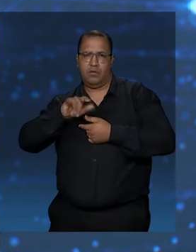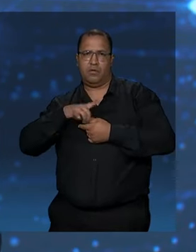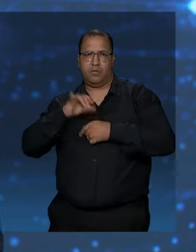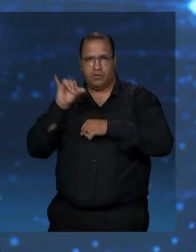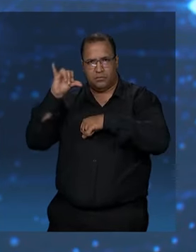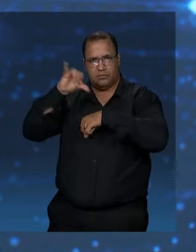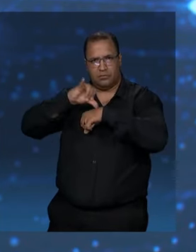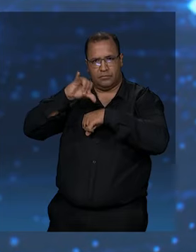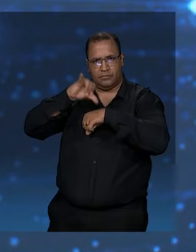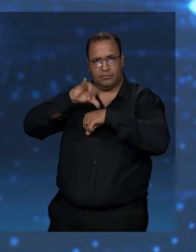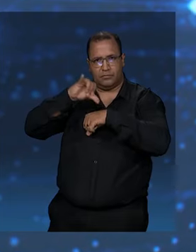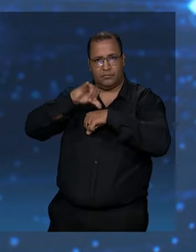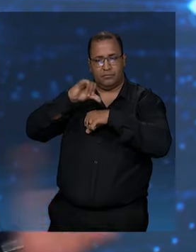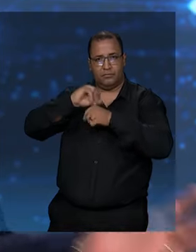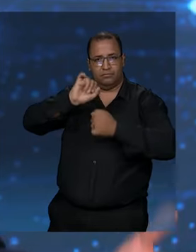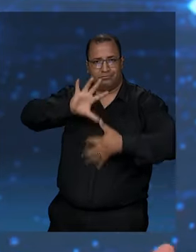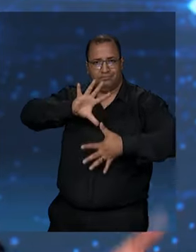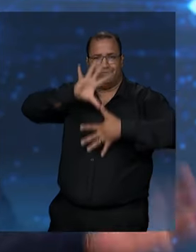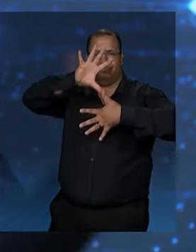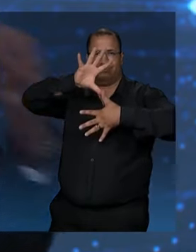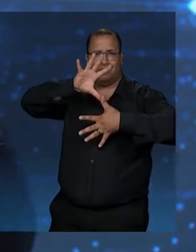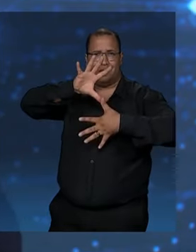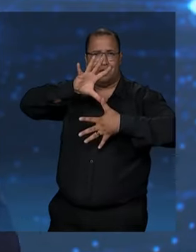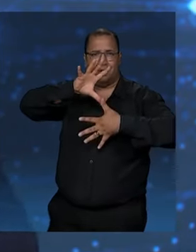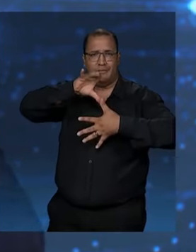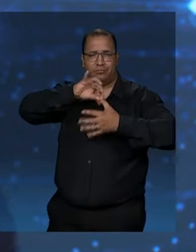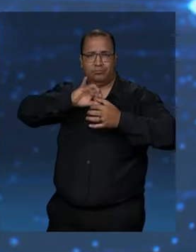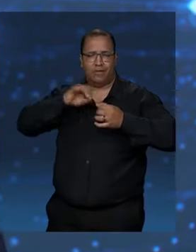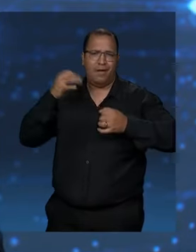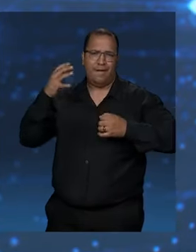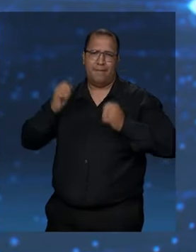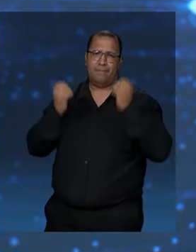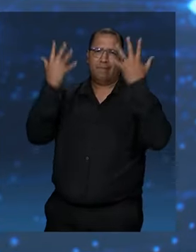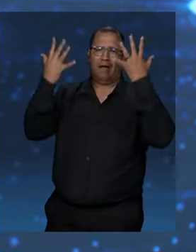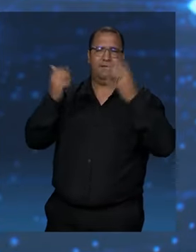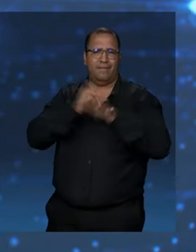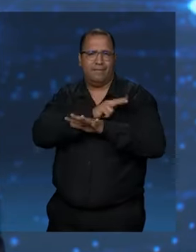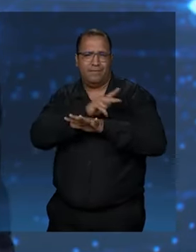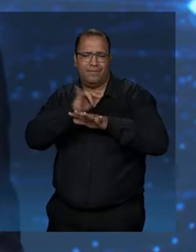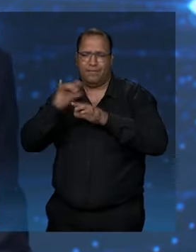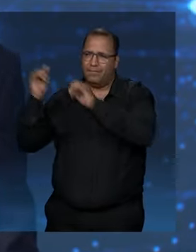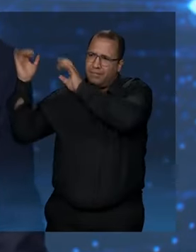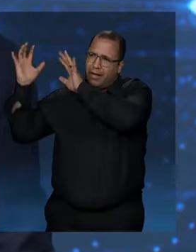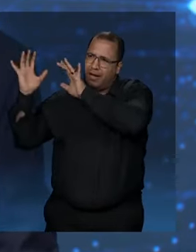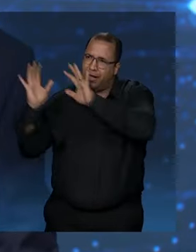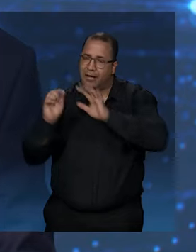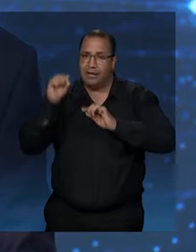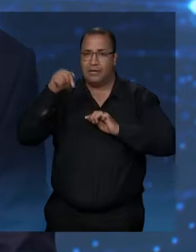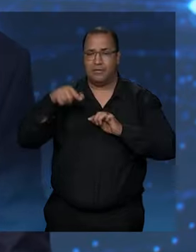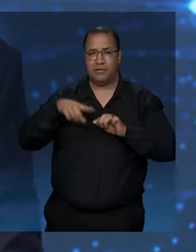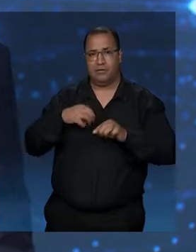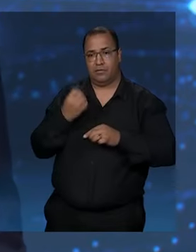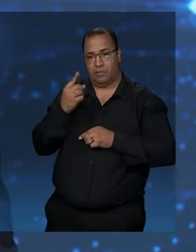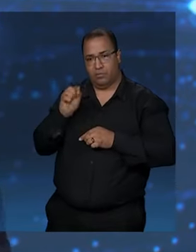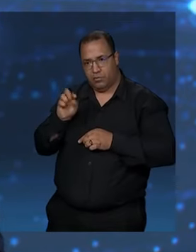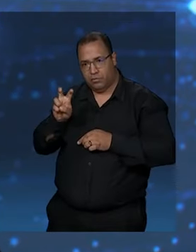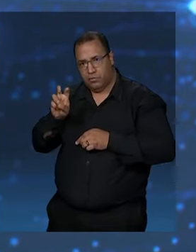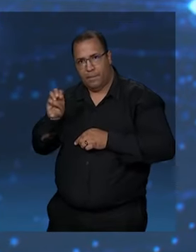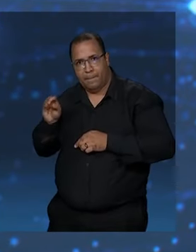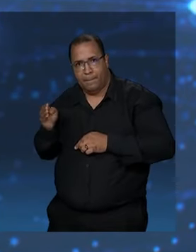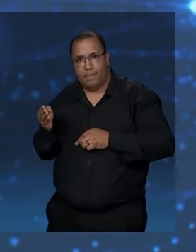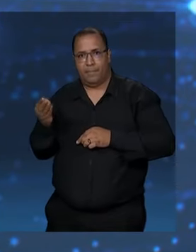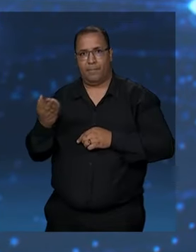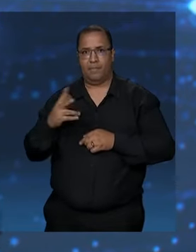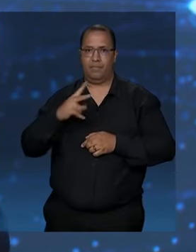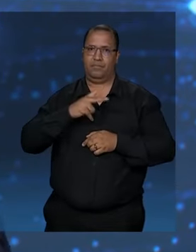centro de convenções da América Latina. Isso vai possibilitar vir gente para cá, fazer congressos e convenções. Investimento de 1,5 bilhões do privado.